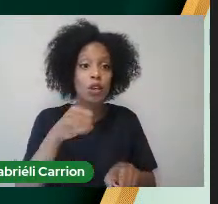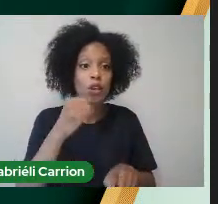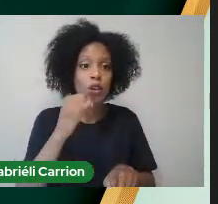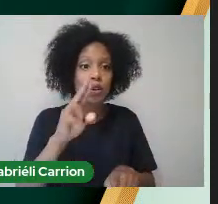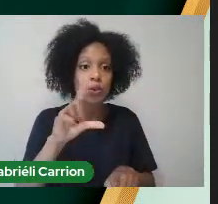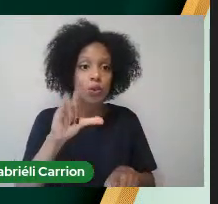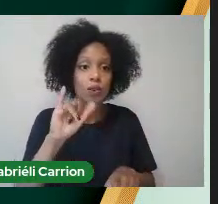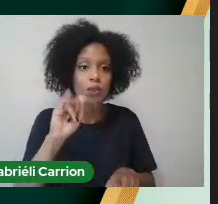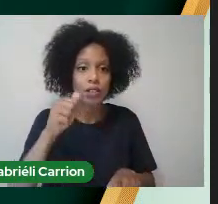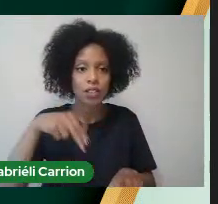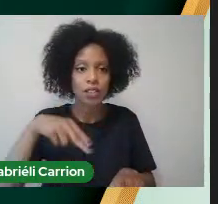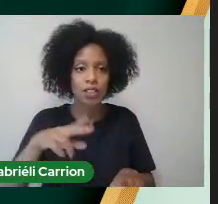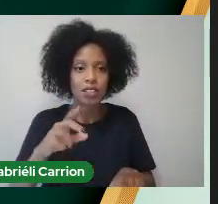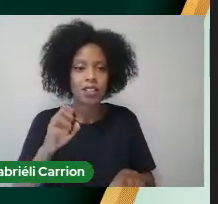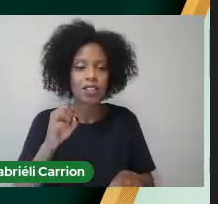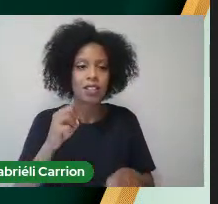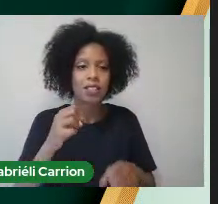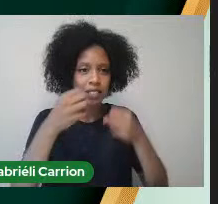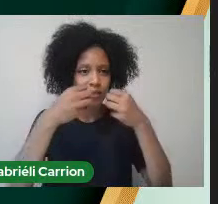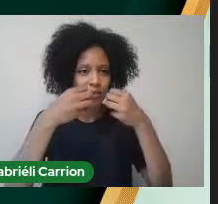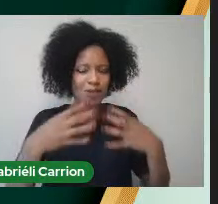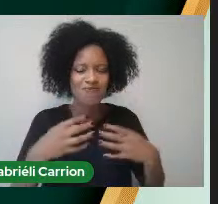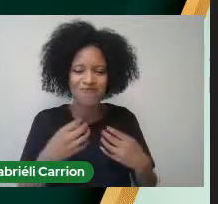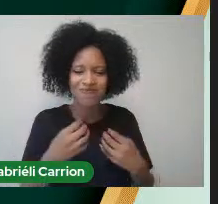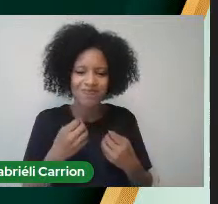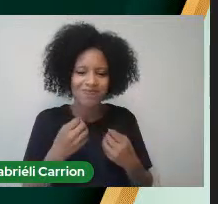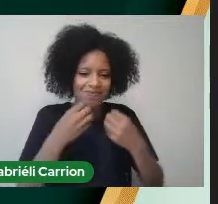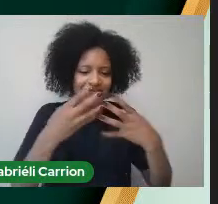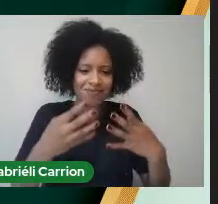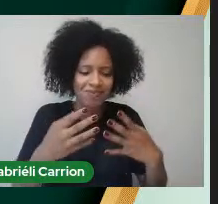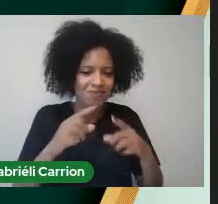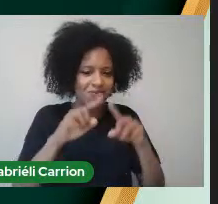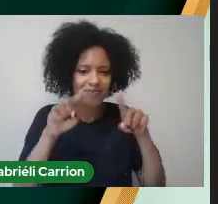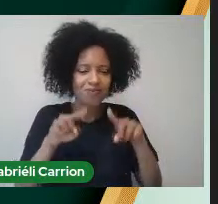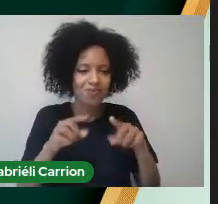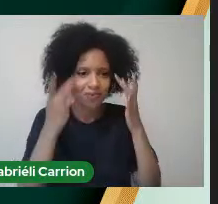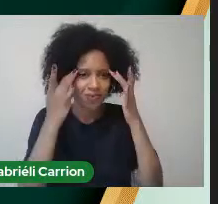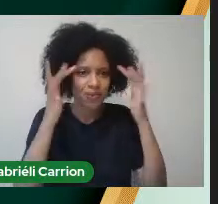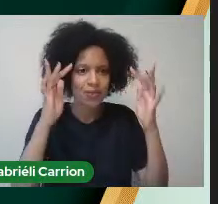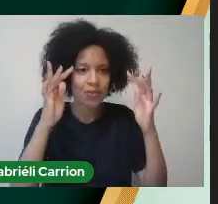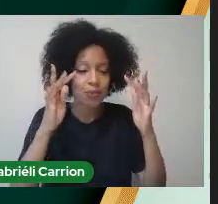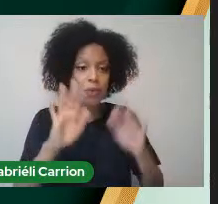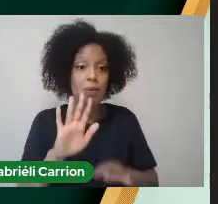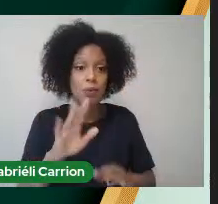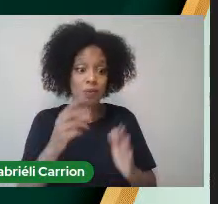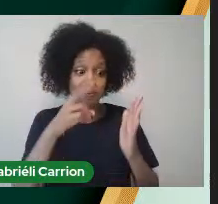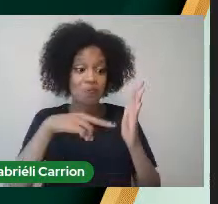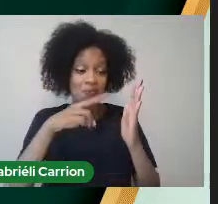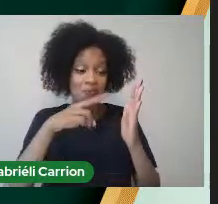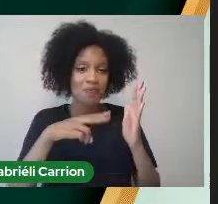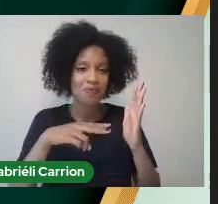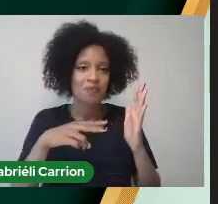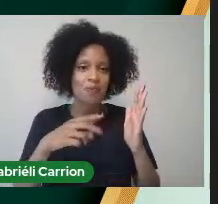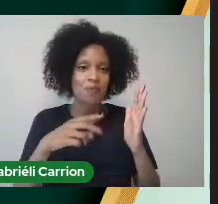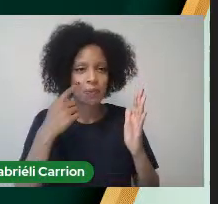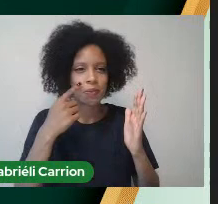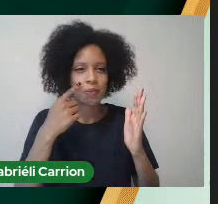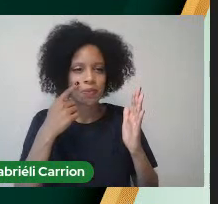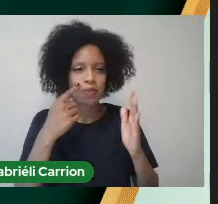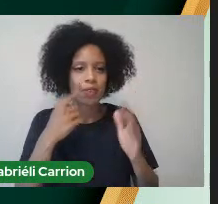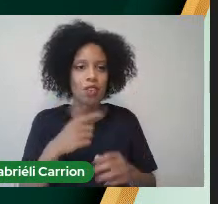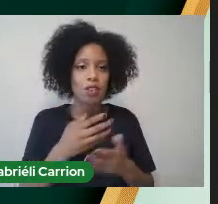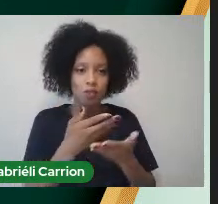Eu trago Justamente Uma reflexão Sobre palavras Então Prezados